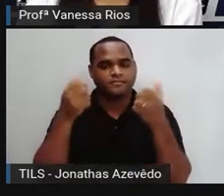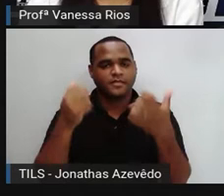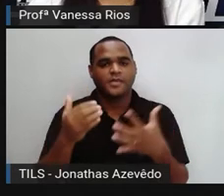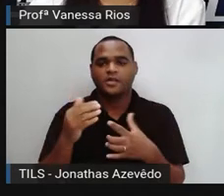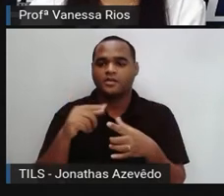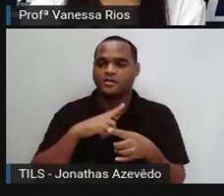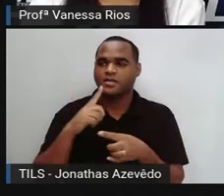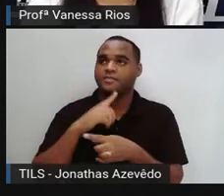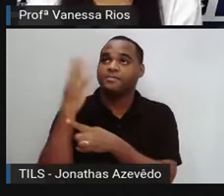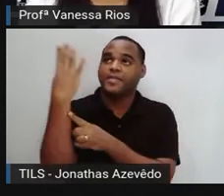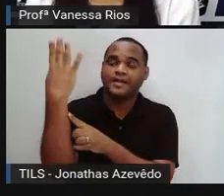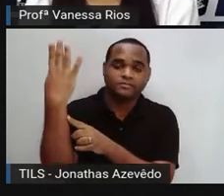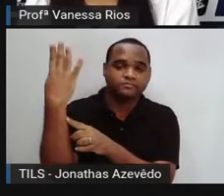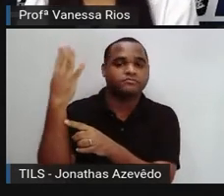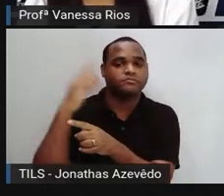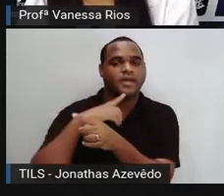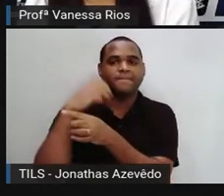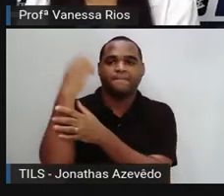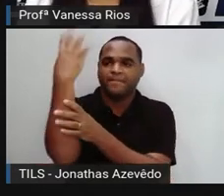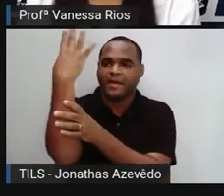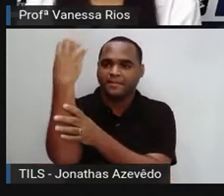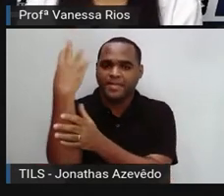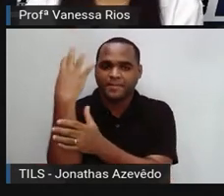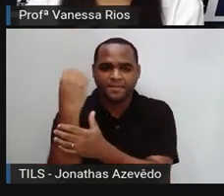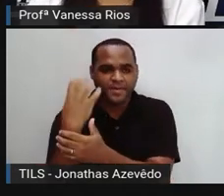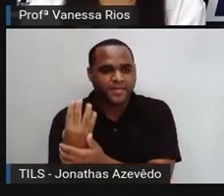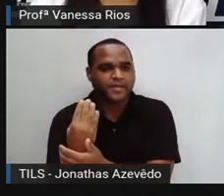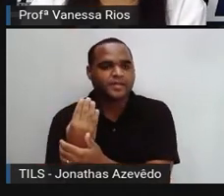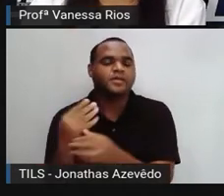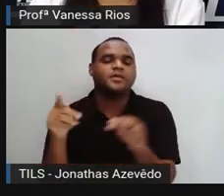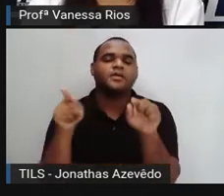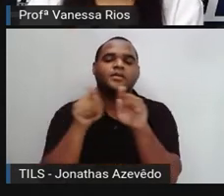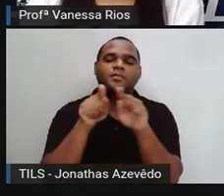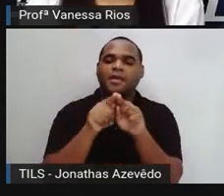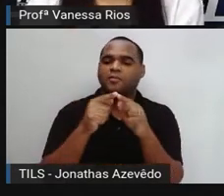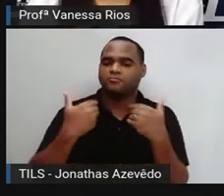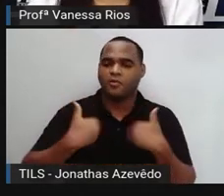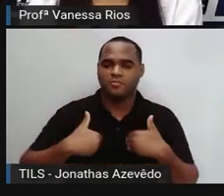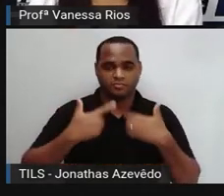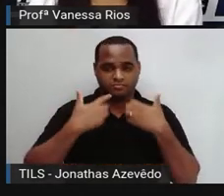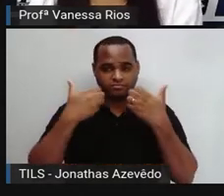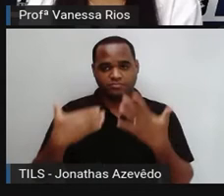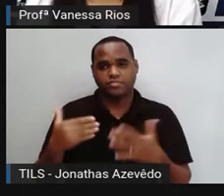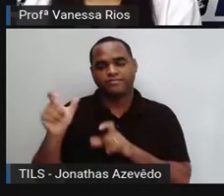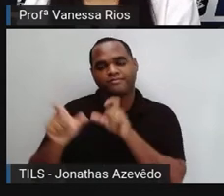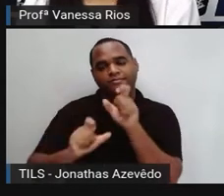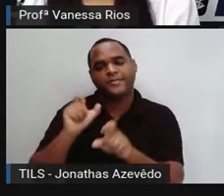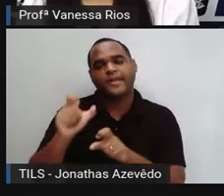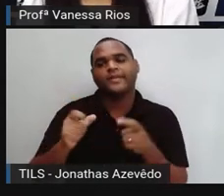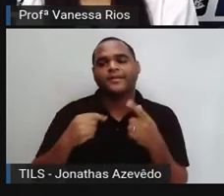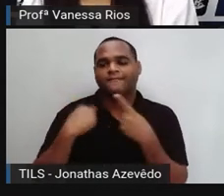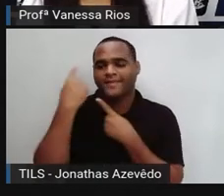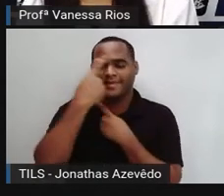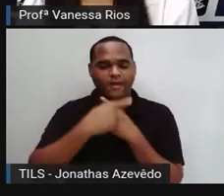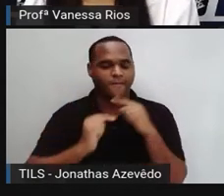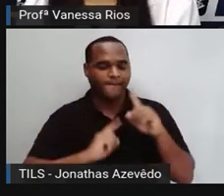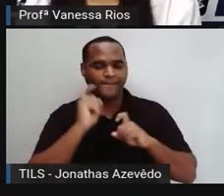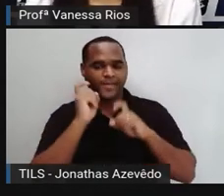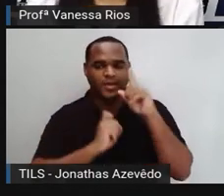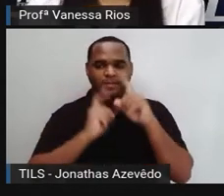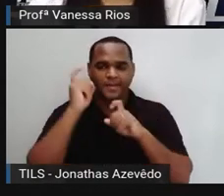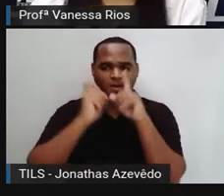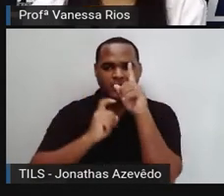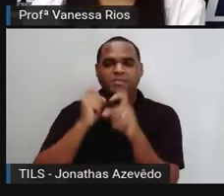Estão também as placas, os sinais de trânsito, a linguagem corporal, uma figura, a expressão facial,